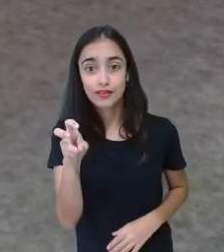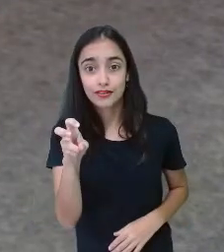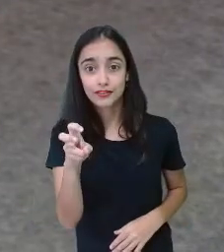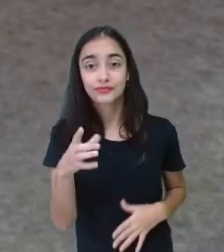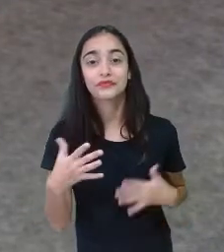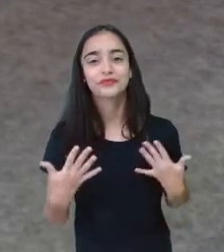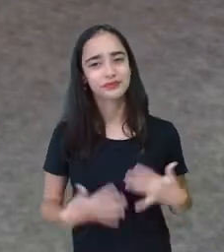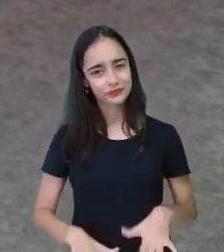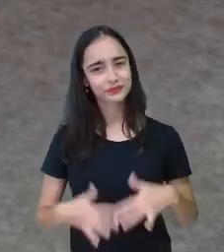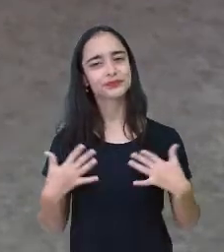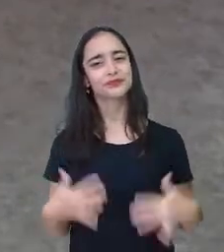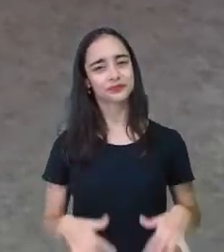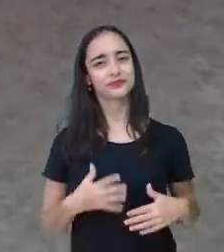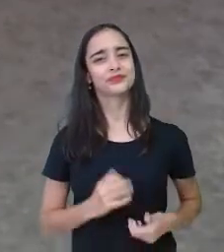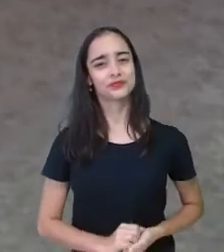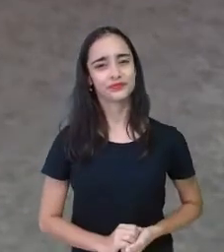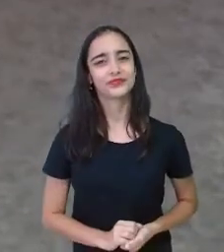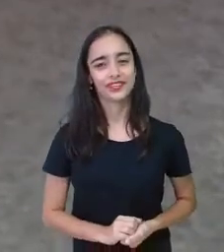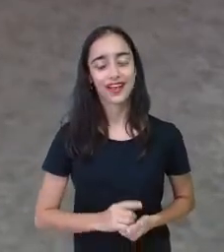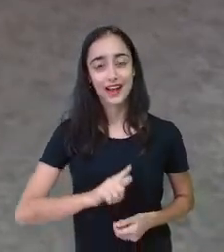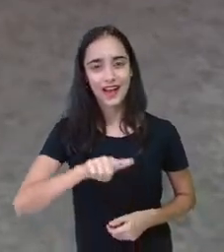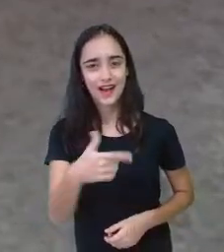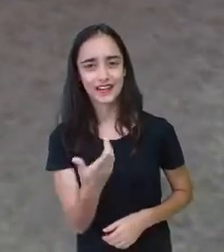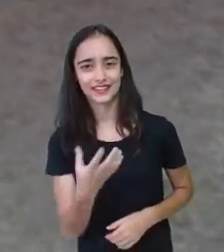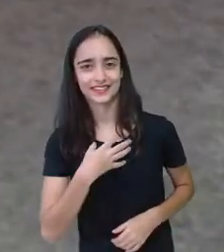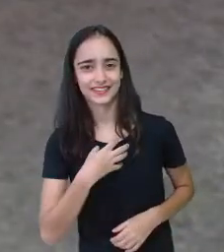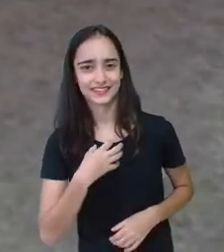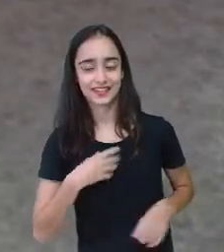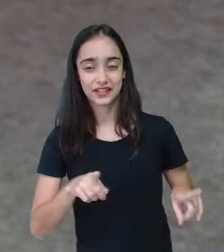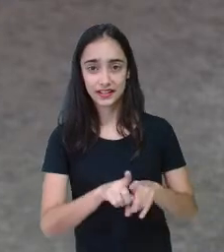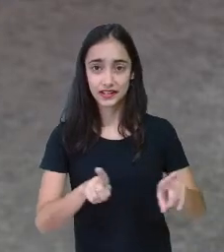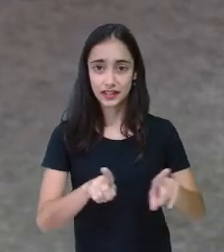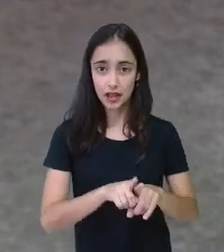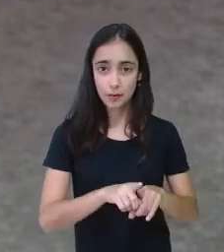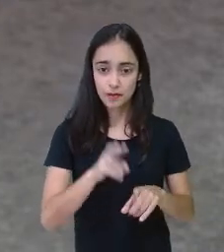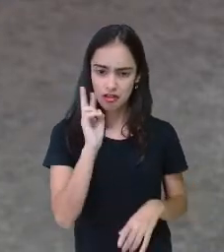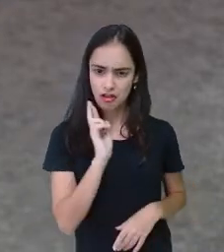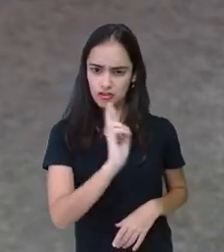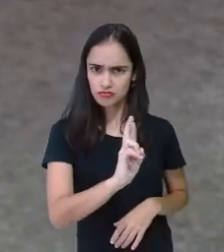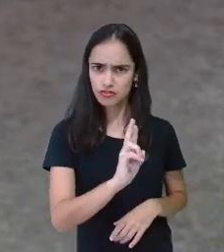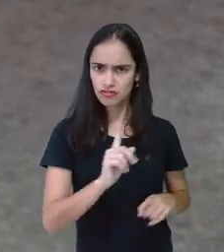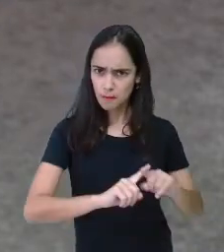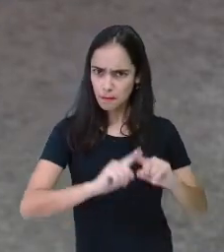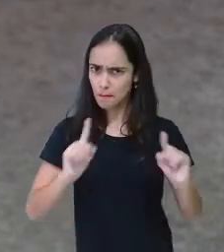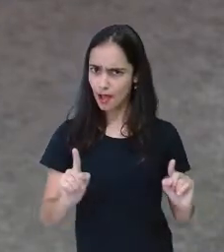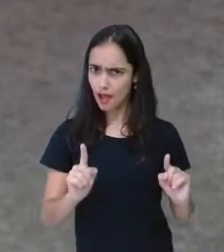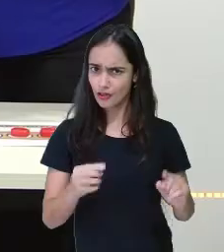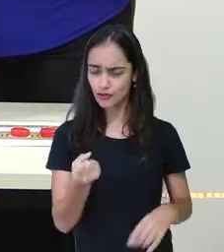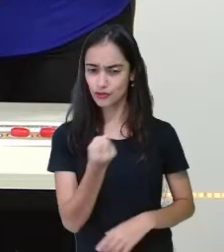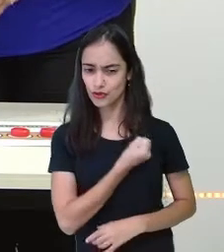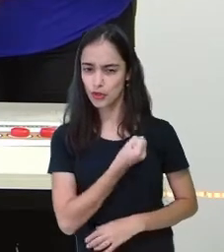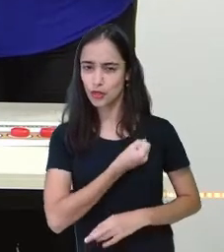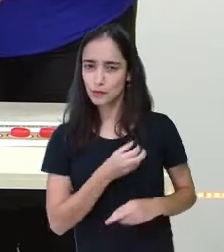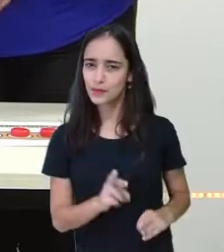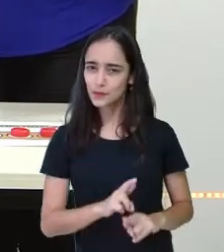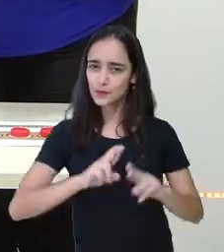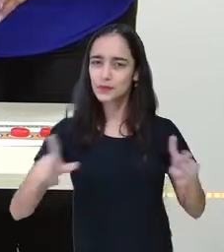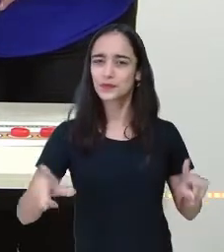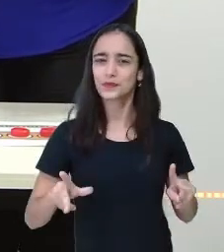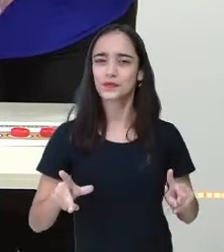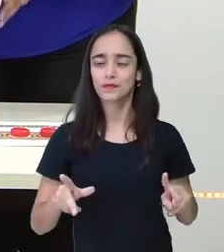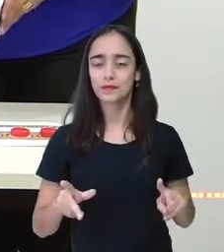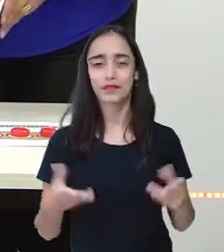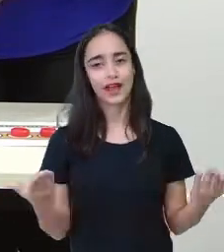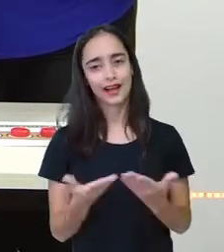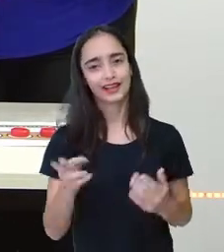forma de dar o mesmo resultado, mas com números diferentes. Agora, eu somei o numeral dois, o algarismo dois, com